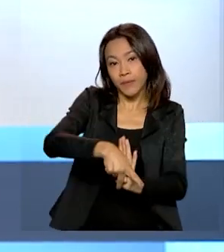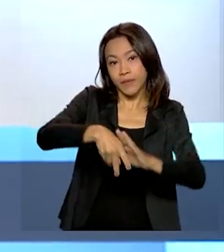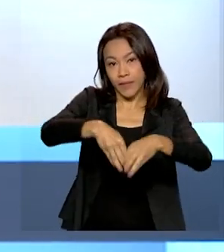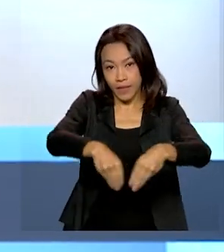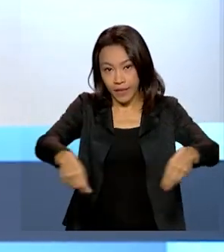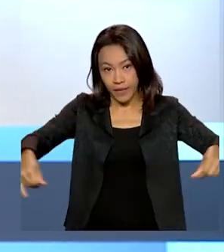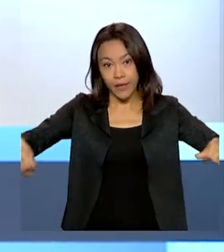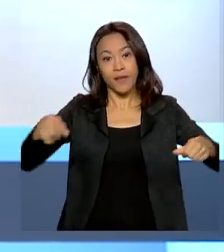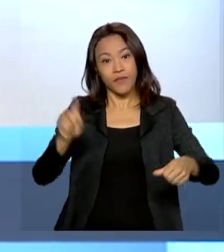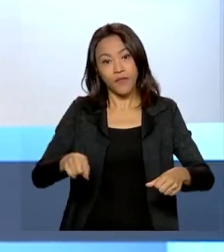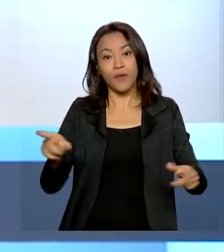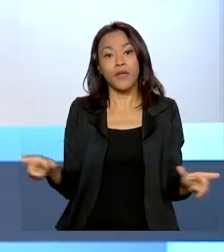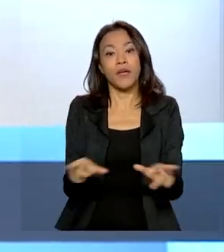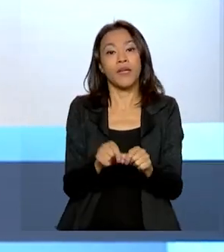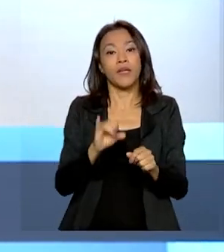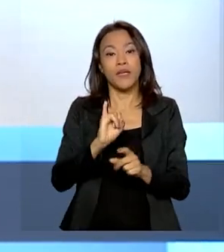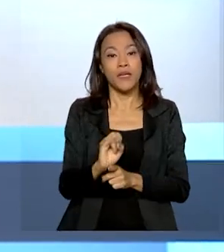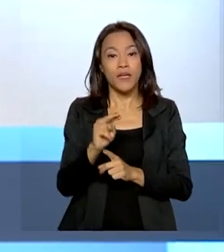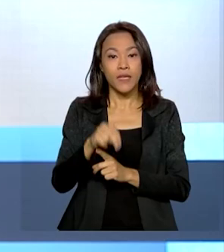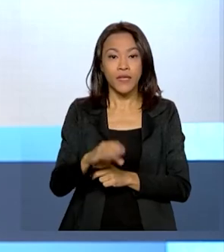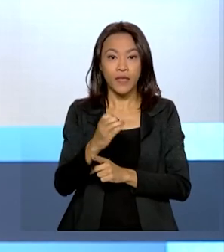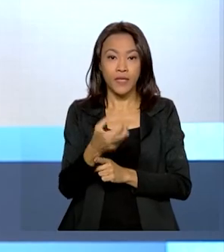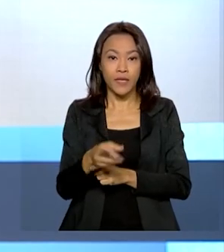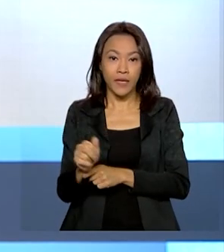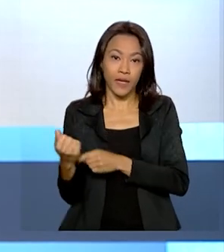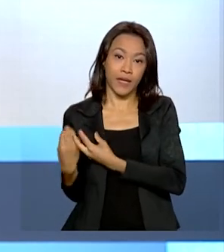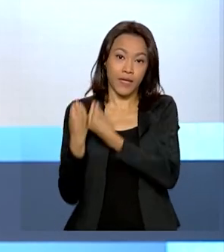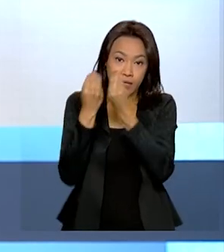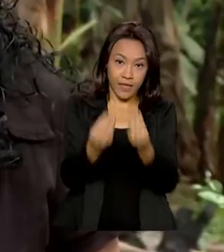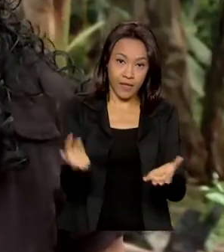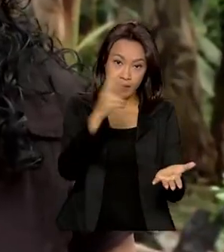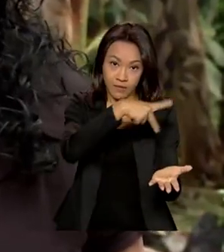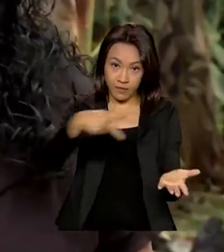emitidas pelo INCRA e entregues pelo presidente Jair Bolsonaro.